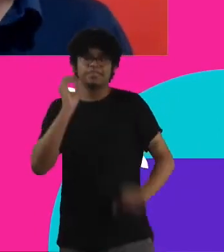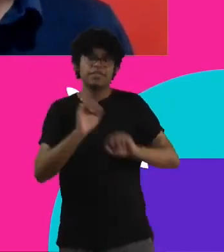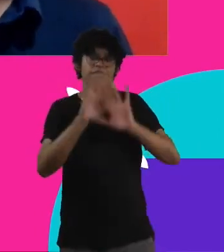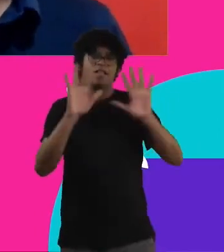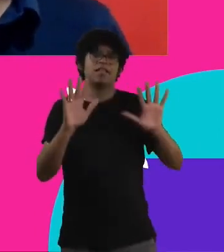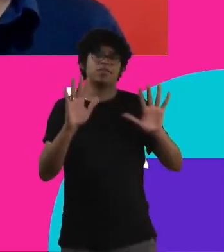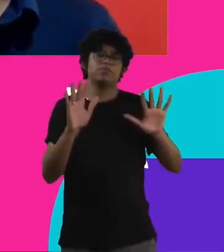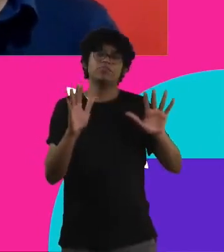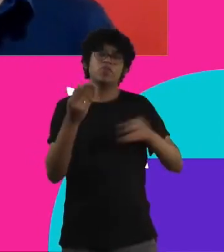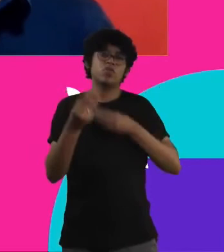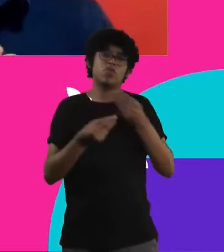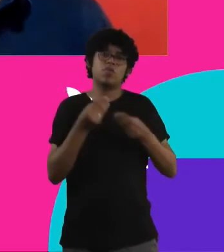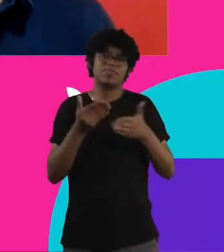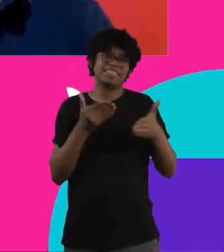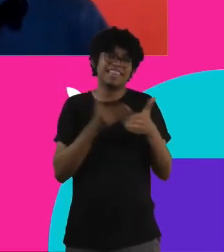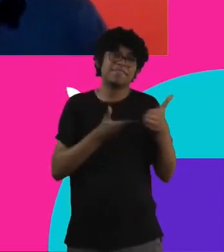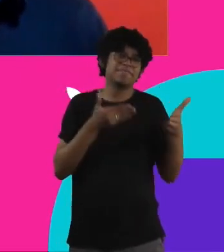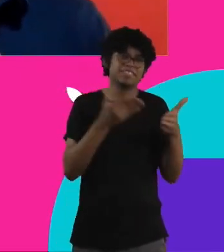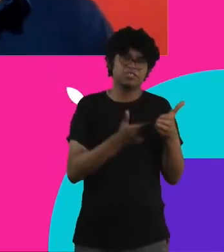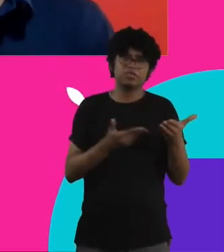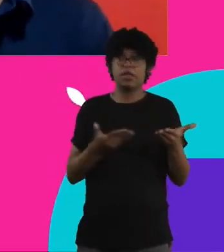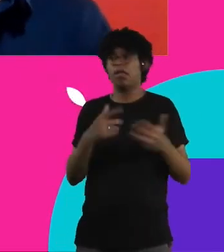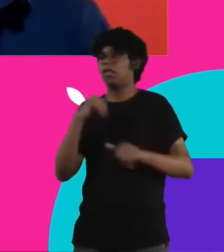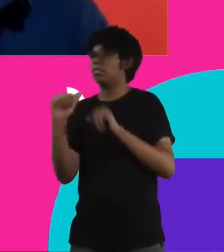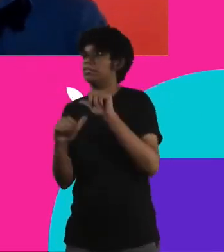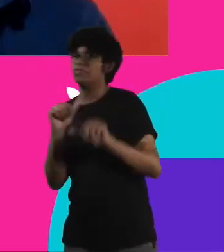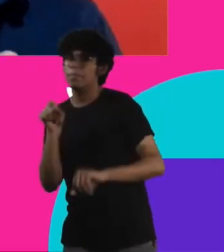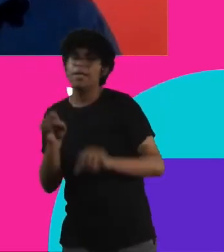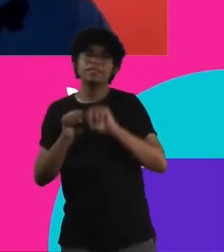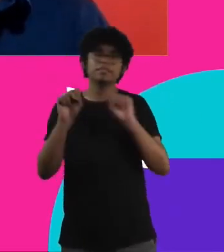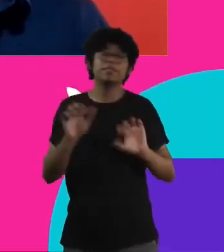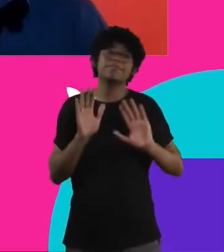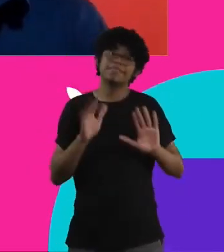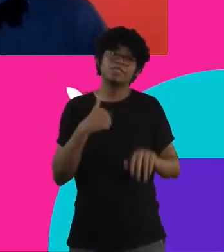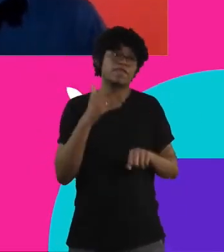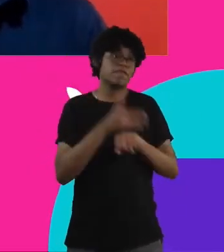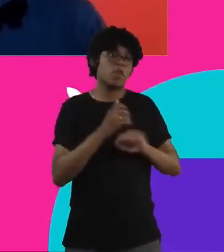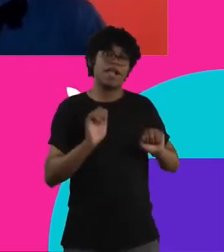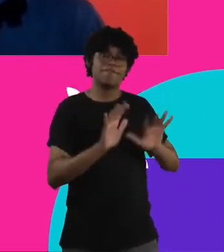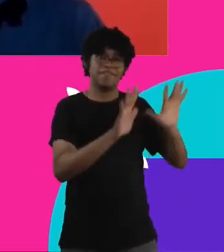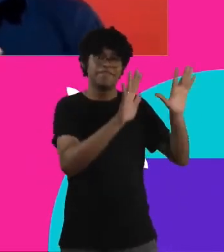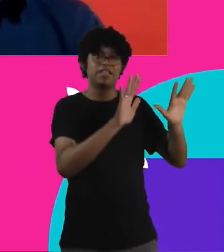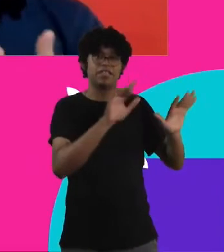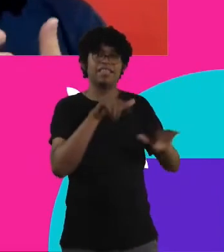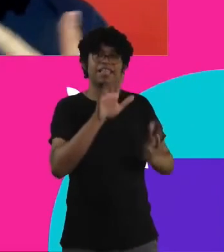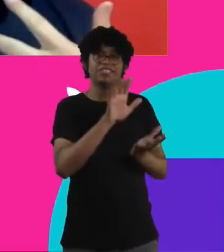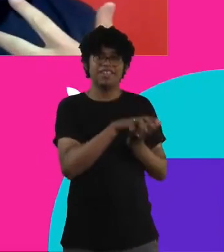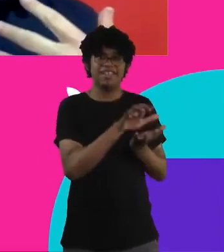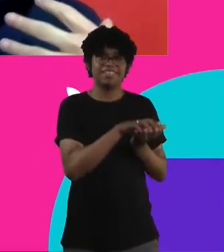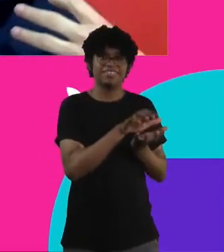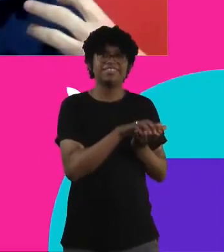entraves, porque a gente fala vamos transformar o sistema alimentar mas quando eu vou numa favela como o Jacarezinho onde eu sou